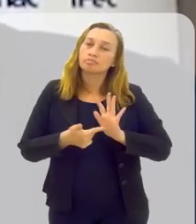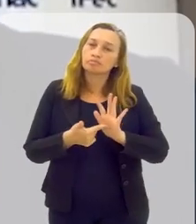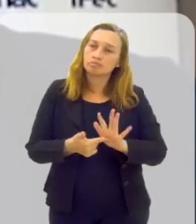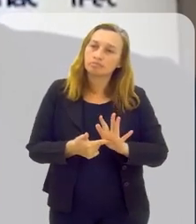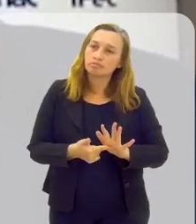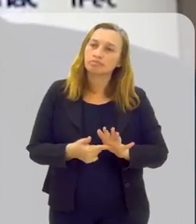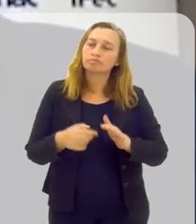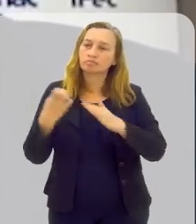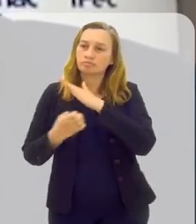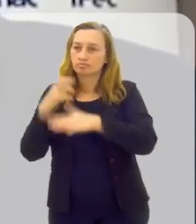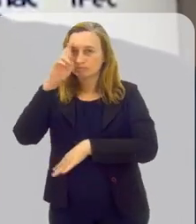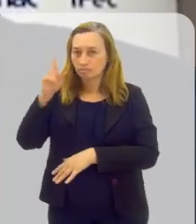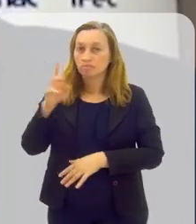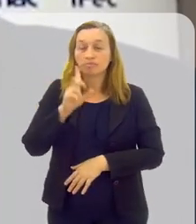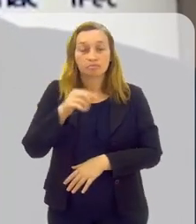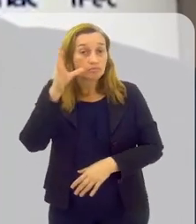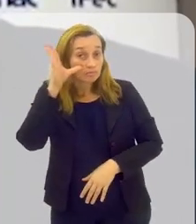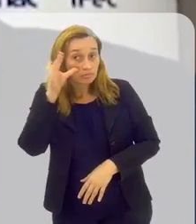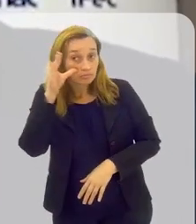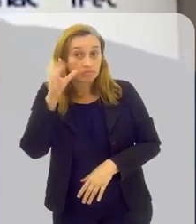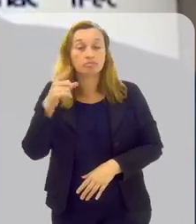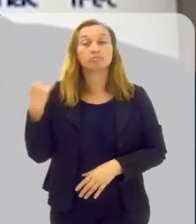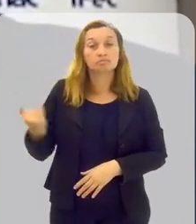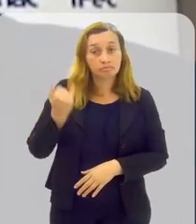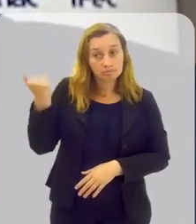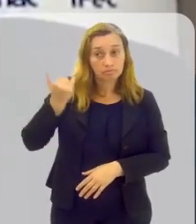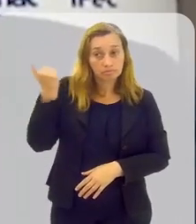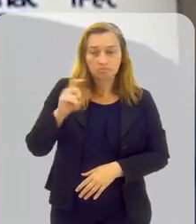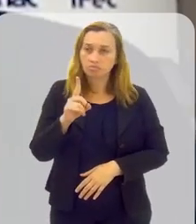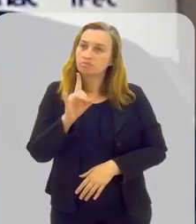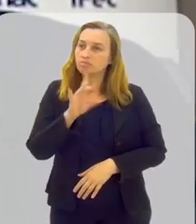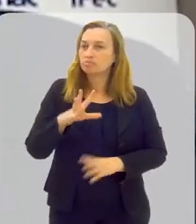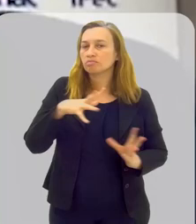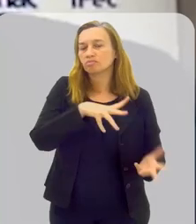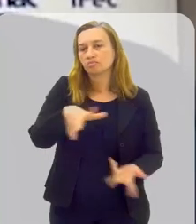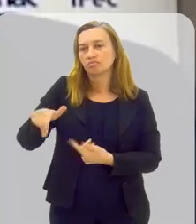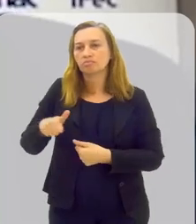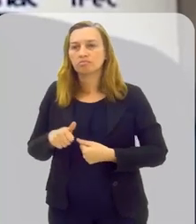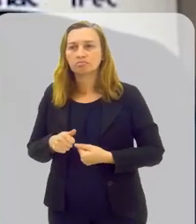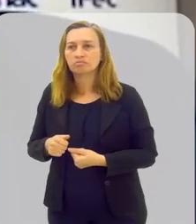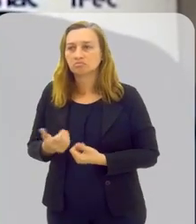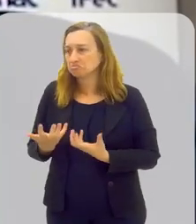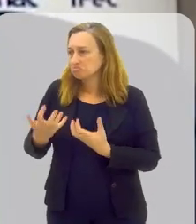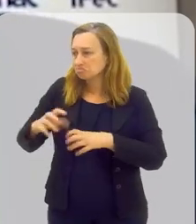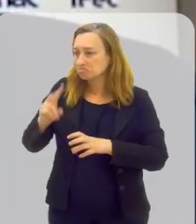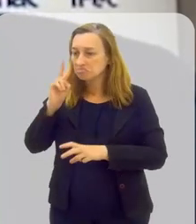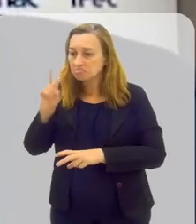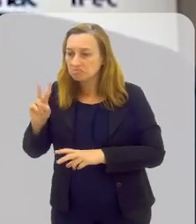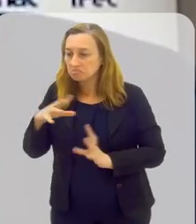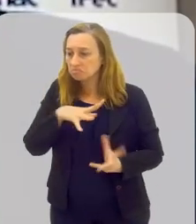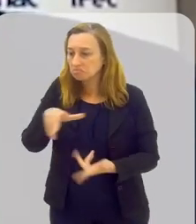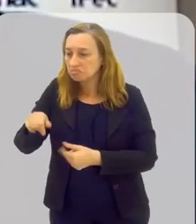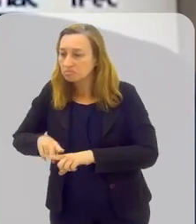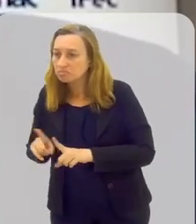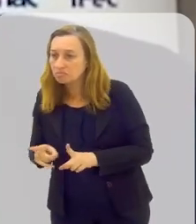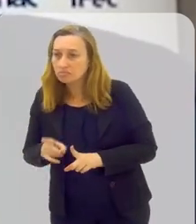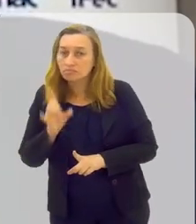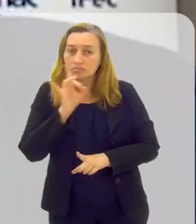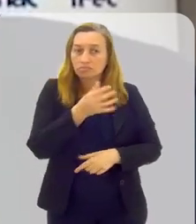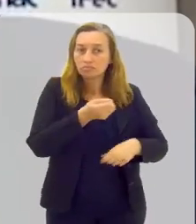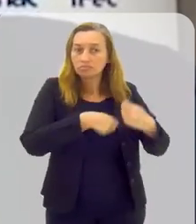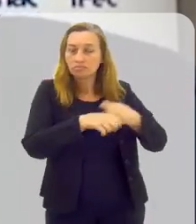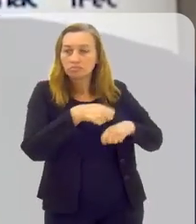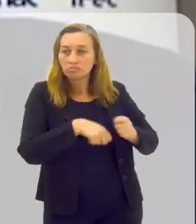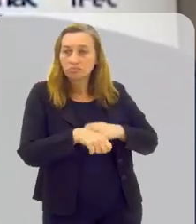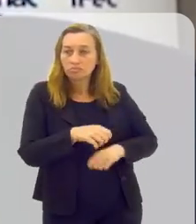que a gente mostre ao empresário o quanto é interessante e importante, não só para o planeta, caso ele não queira olhar para o planeta, olhando